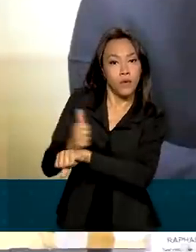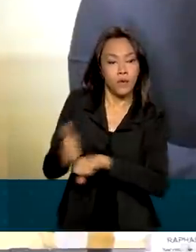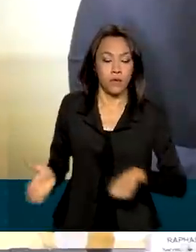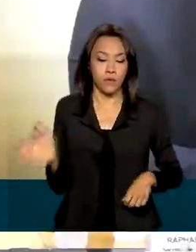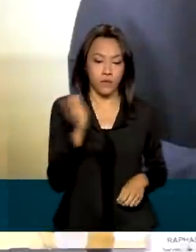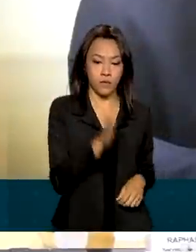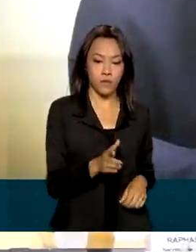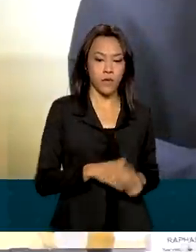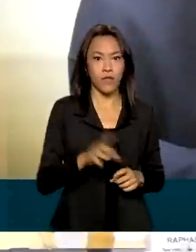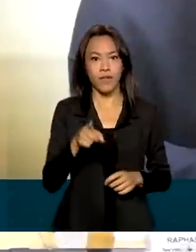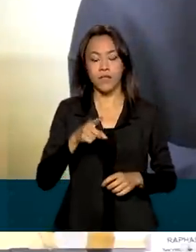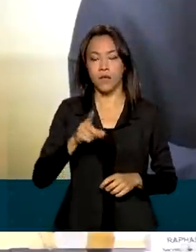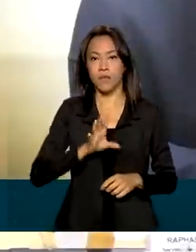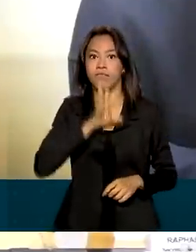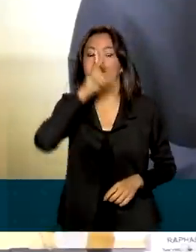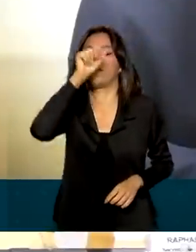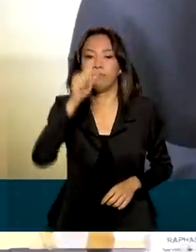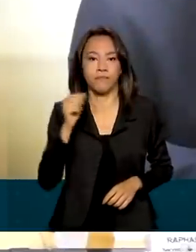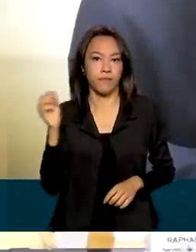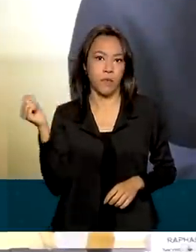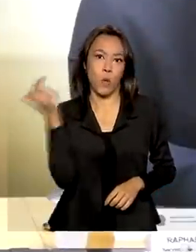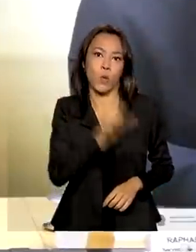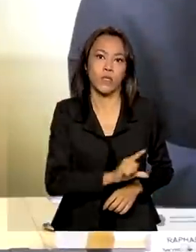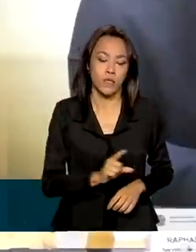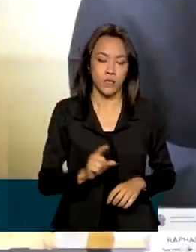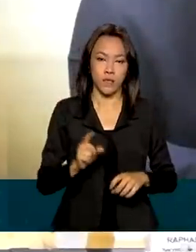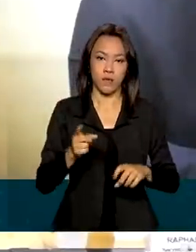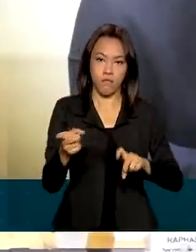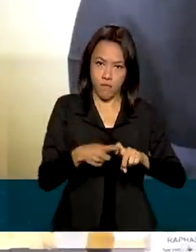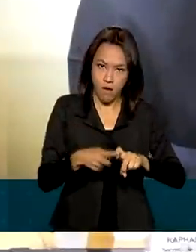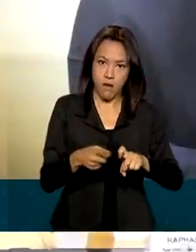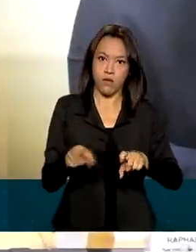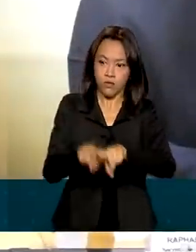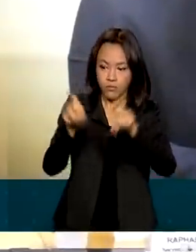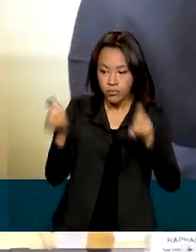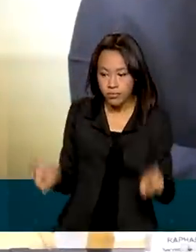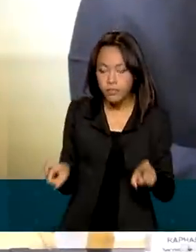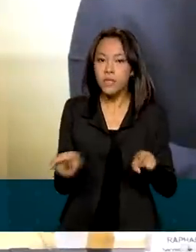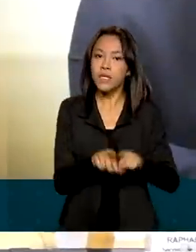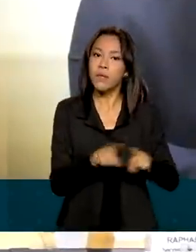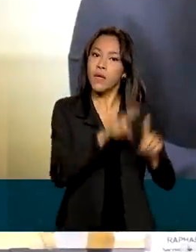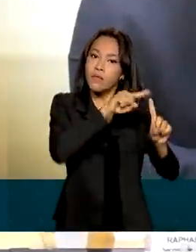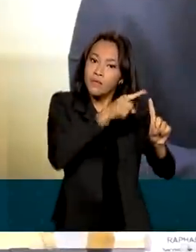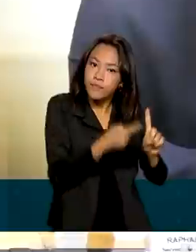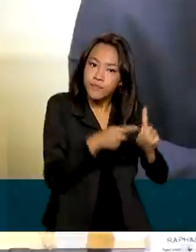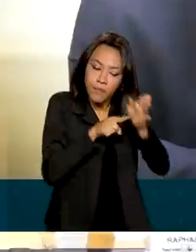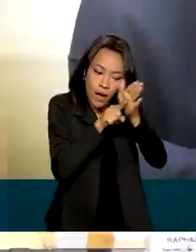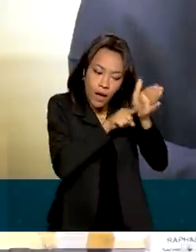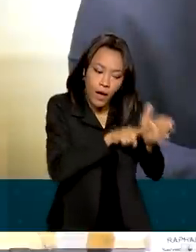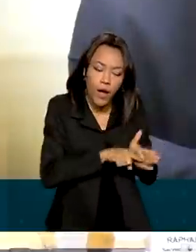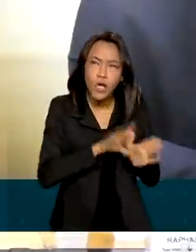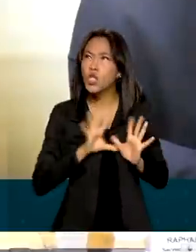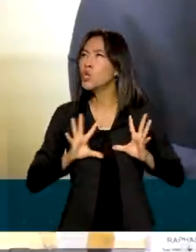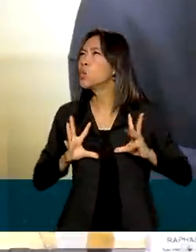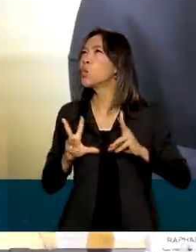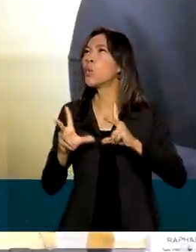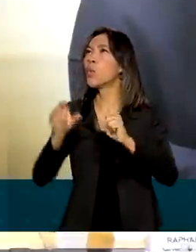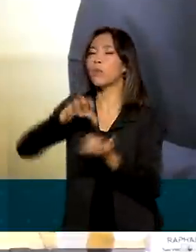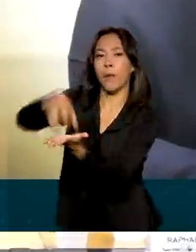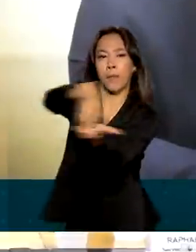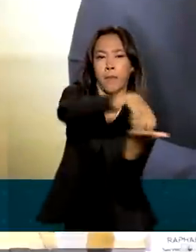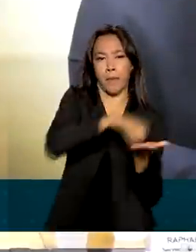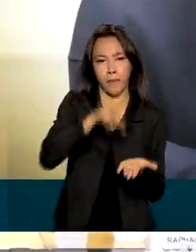de uma hora para outra que nós teremos obstetras e pediatras em todas as unidades básicas de saúde. Mas essa